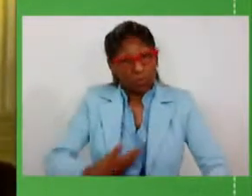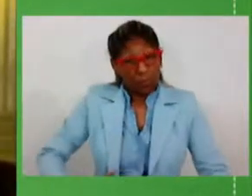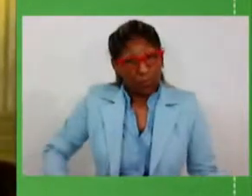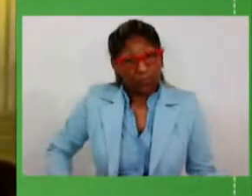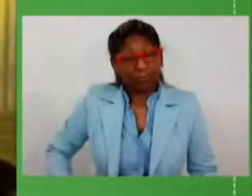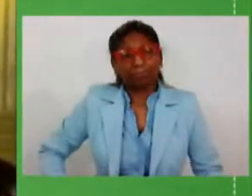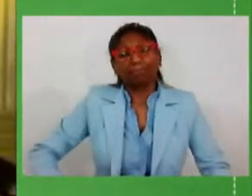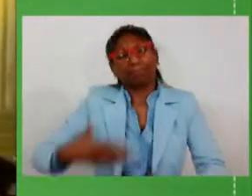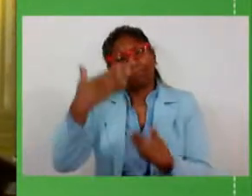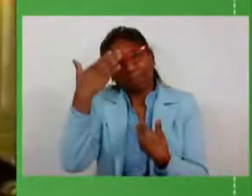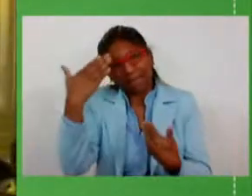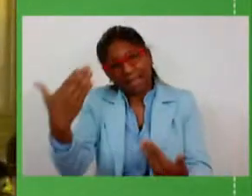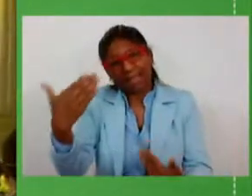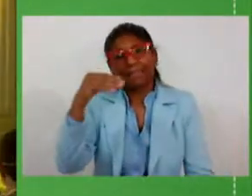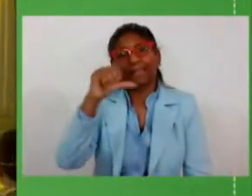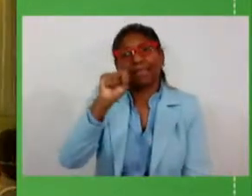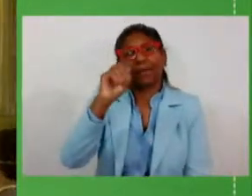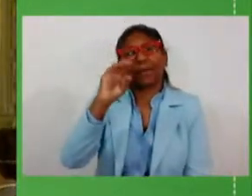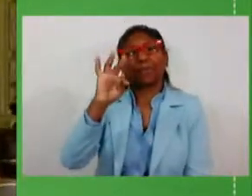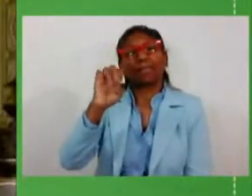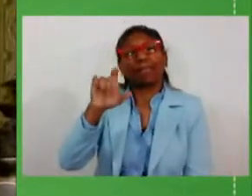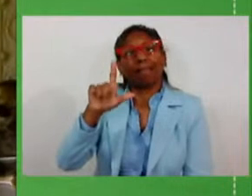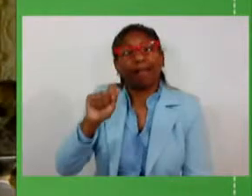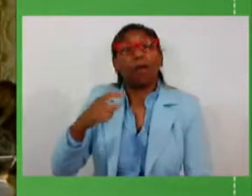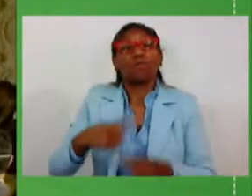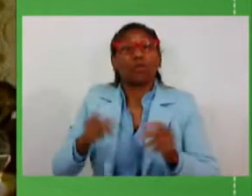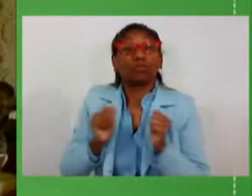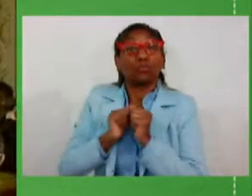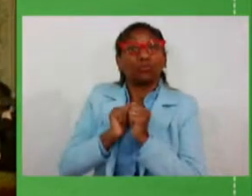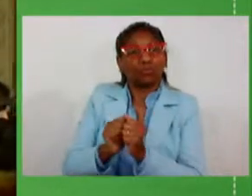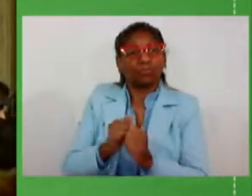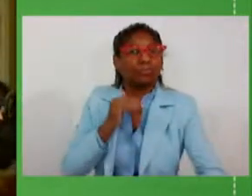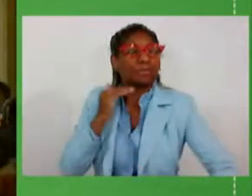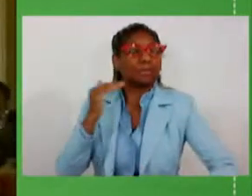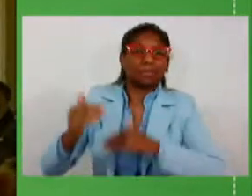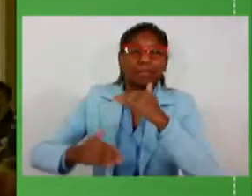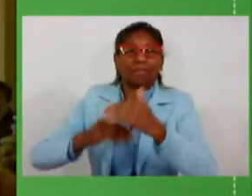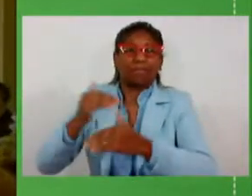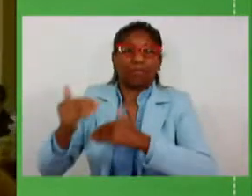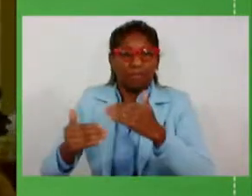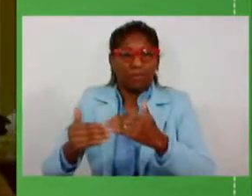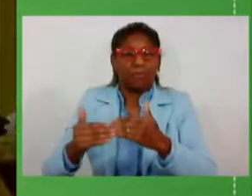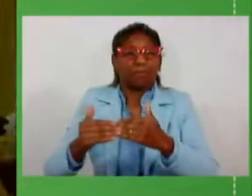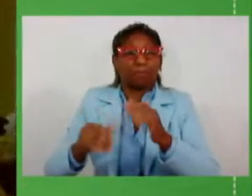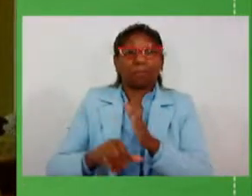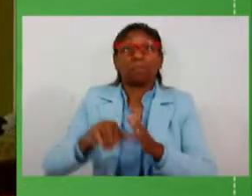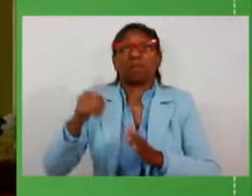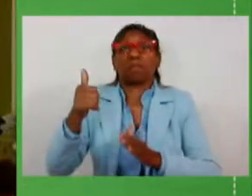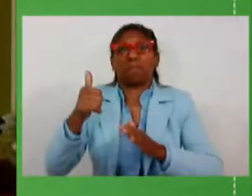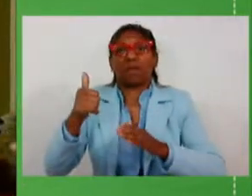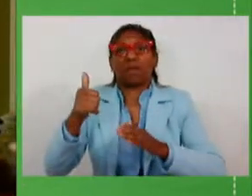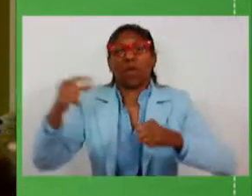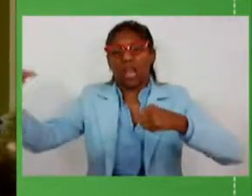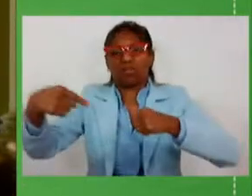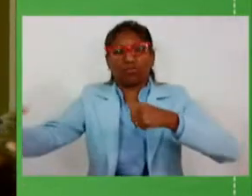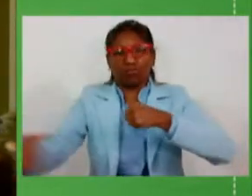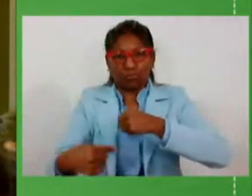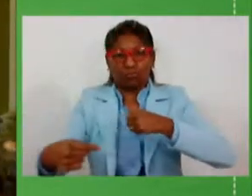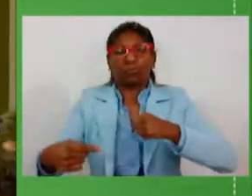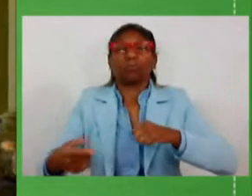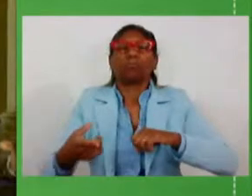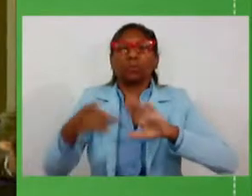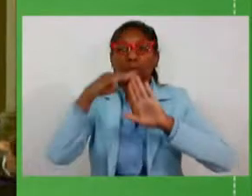obrigado, Costela, por ter aceito esse desafio e por, conosco, desenvolver esse primeiro eixo aqui do nosso programa